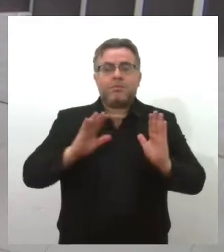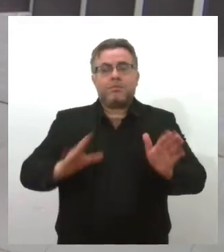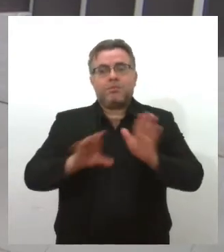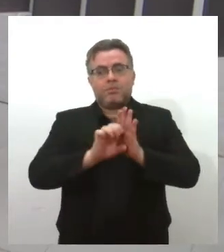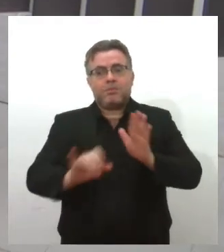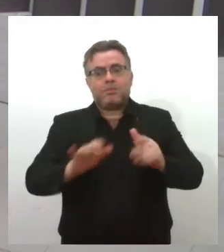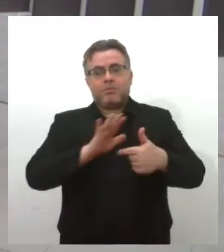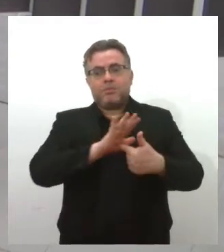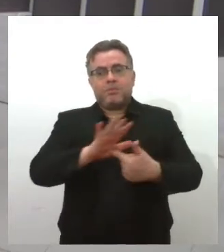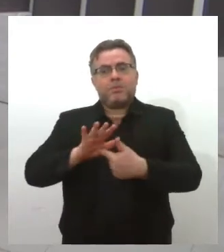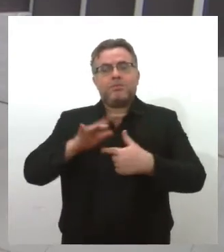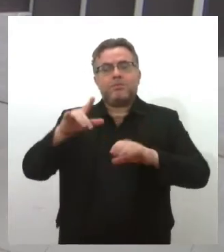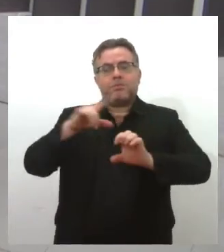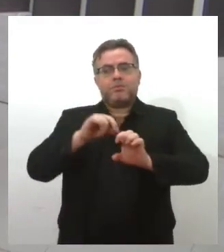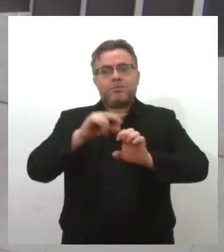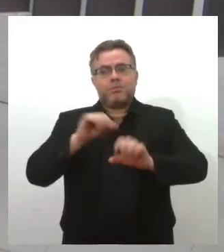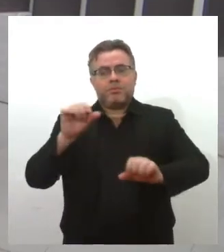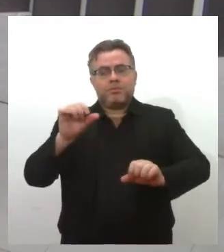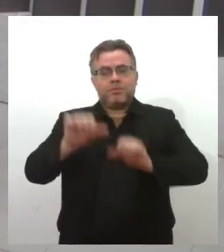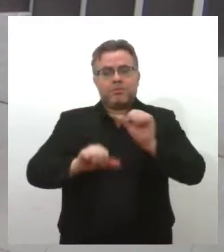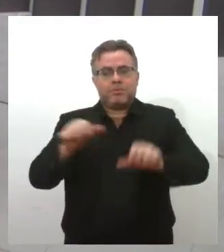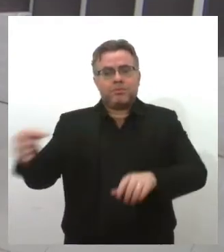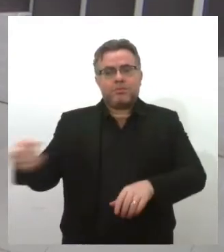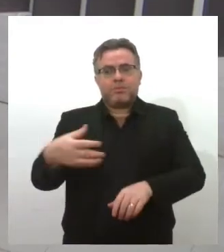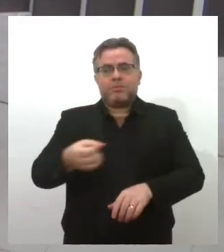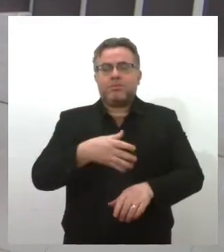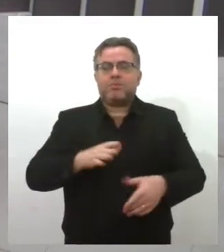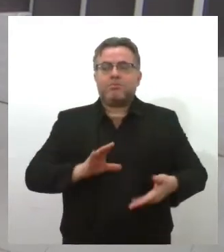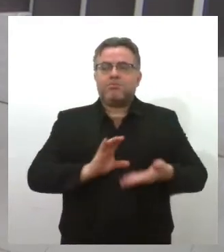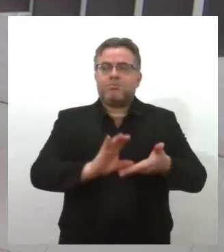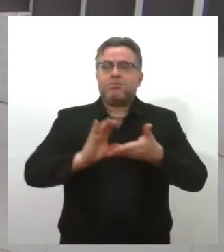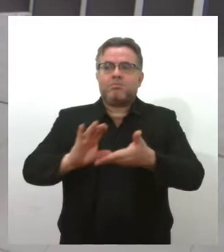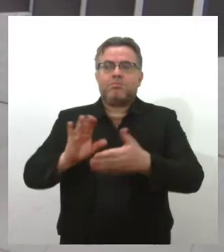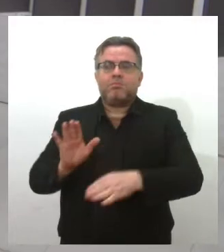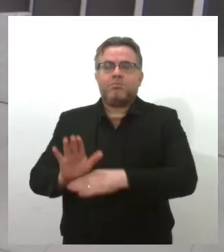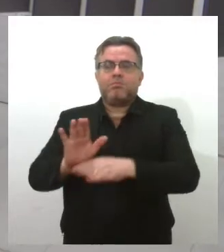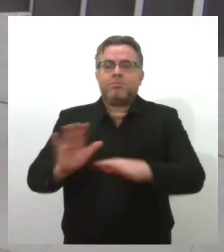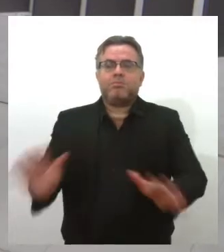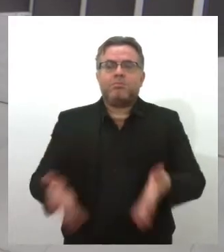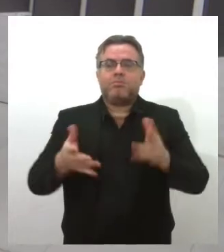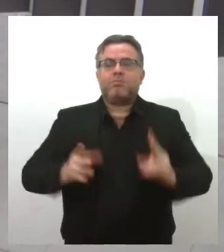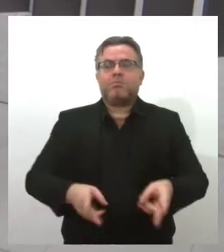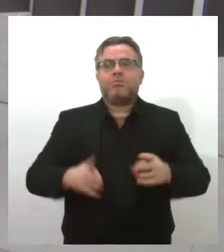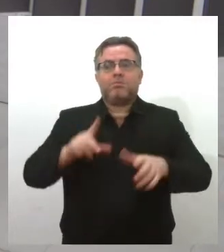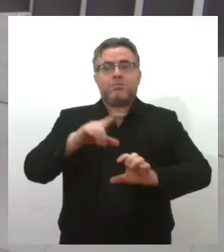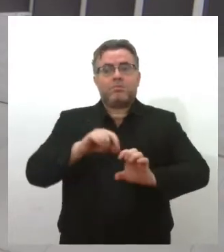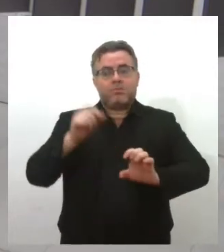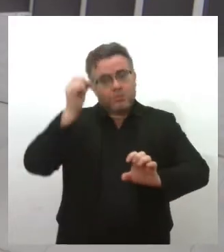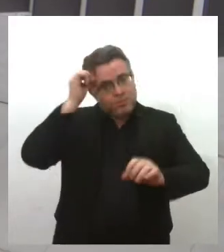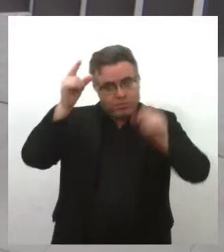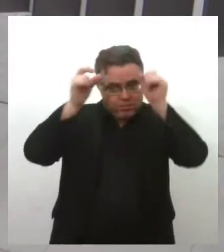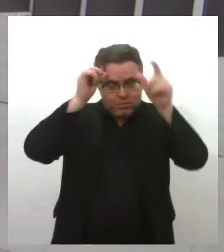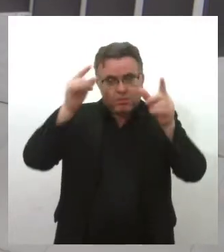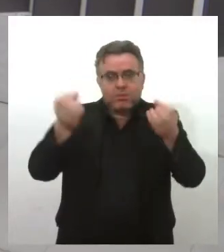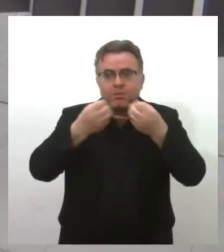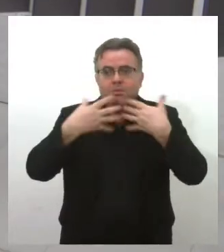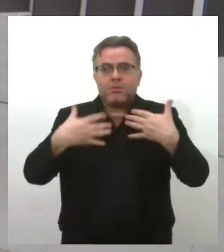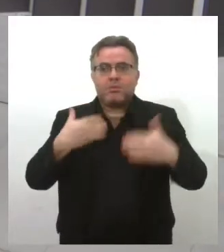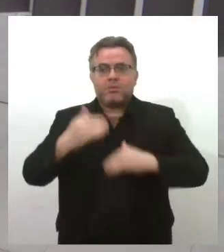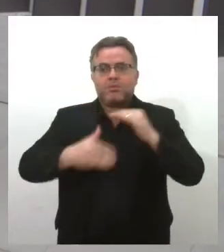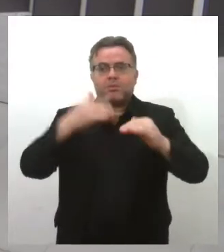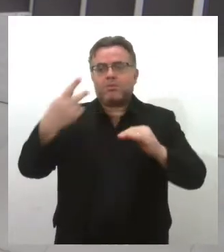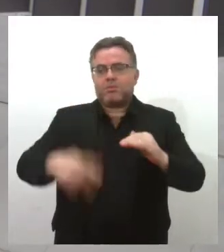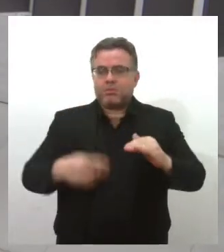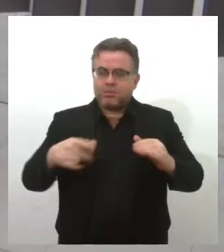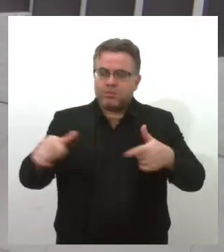empreendedorismo e a inovação que traz incentivo financeiro e técnico para empreendedores que tenham ideias de desenvolvimento de produtos e serviços.